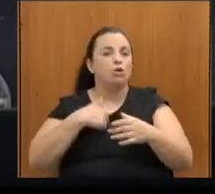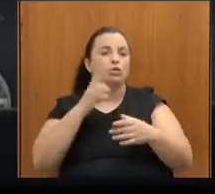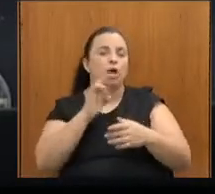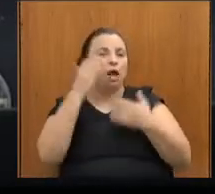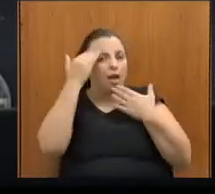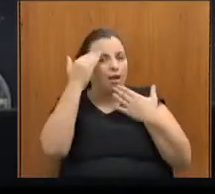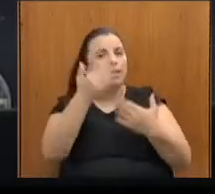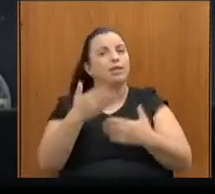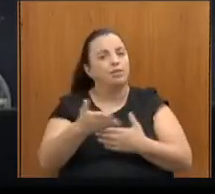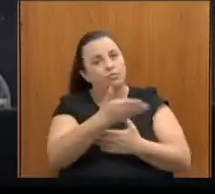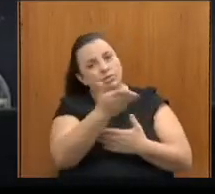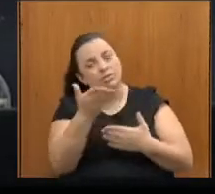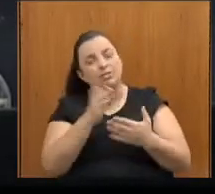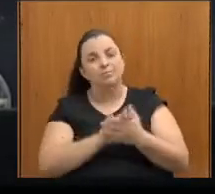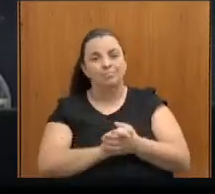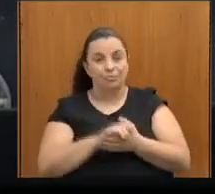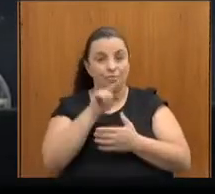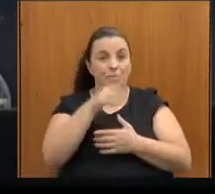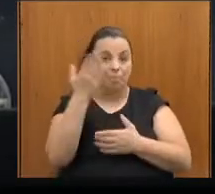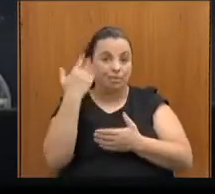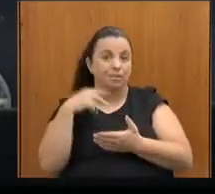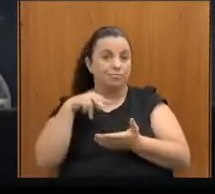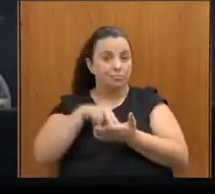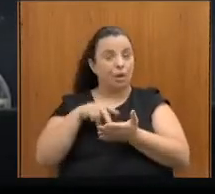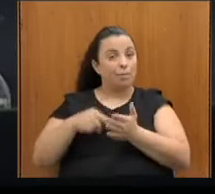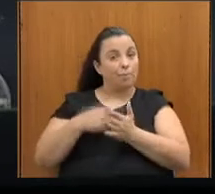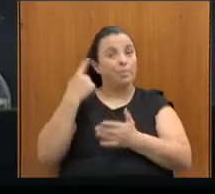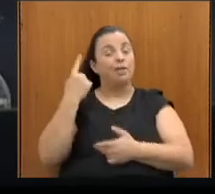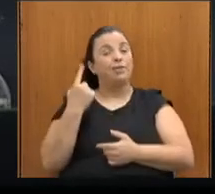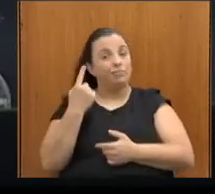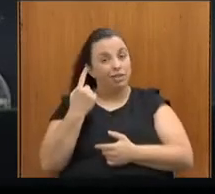como eu disse no dia que você esteve aqui pela primeira vez,